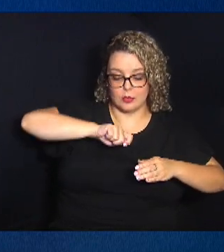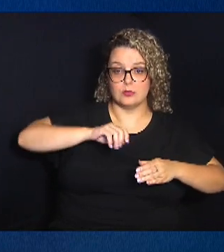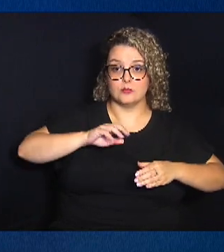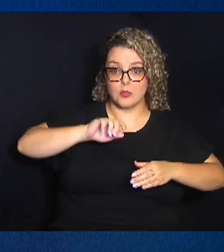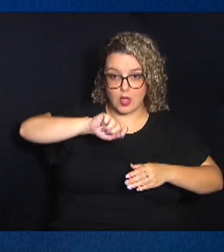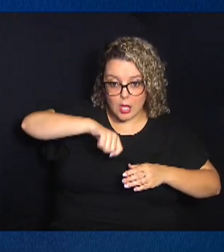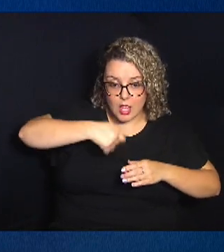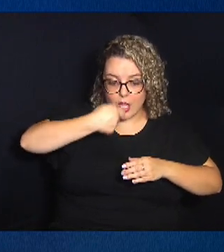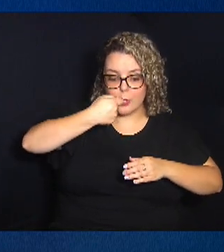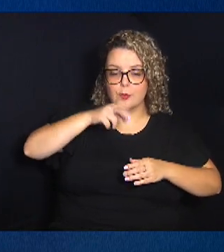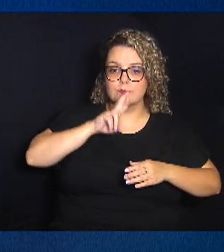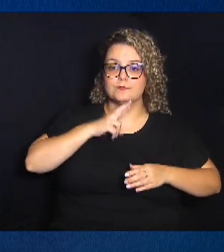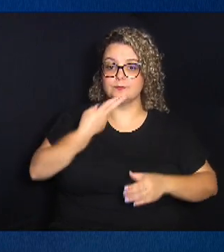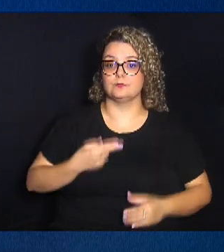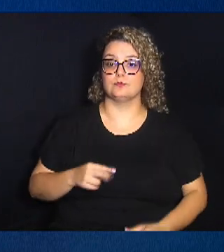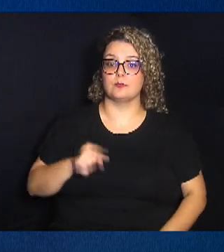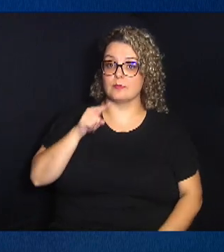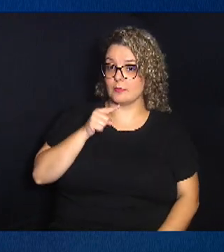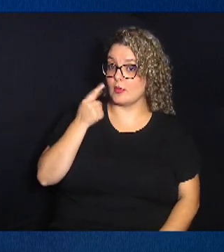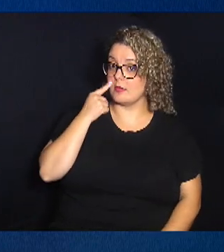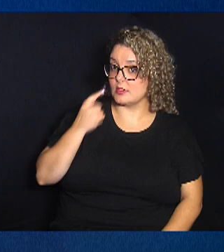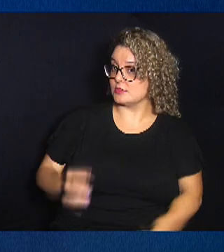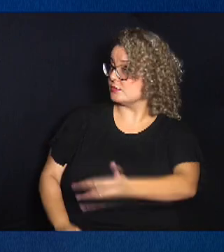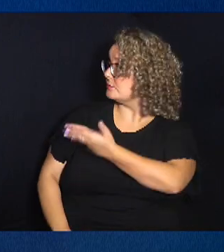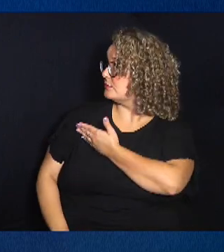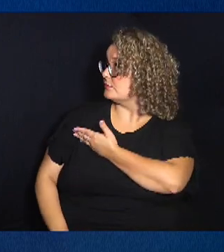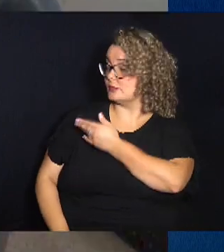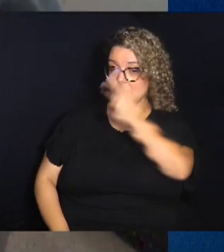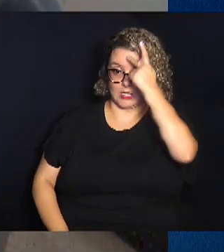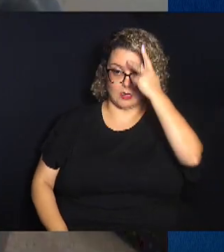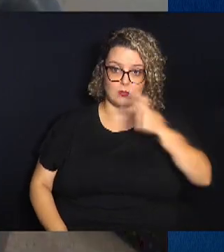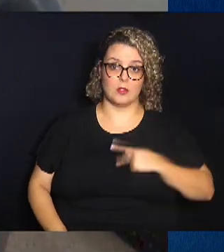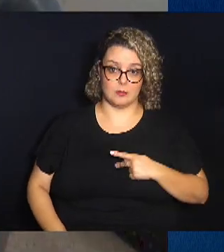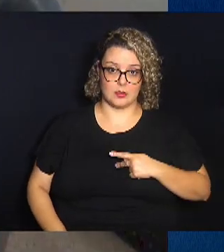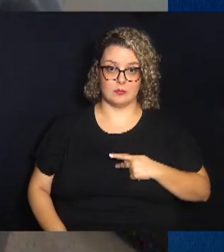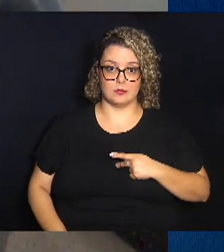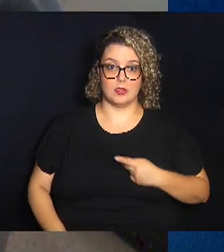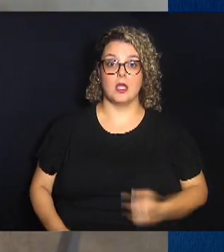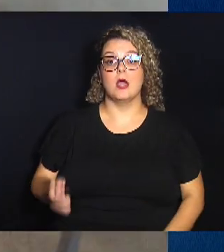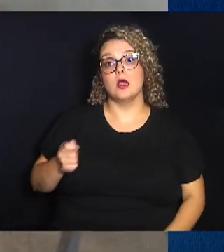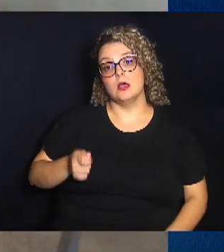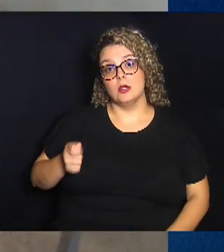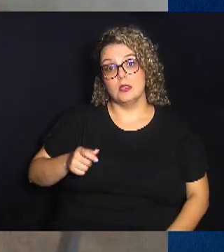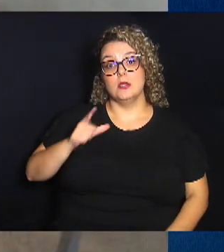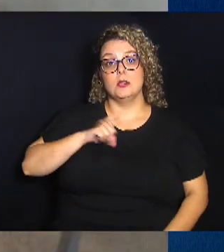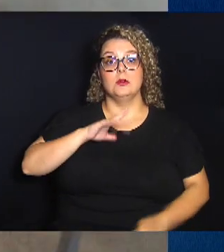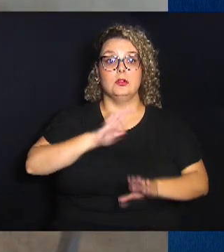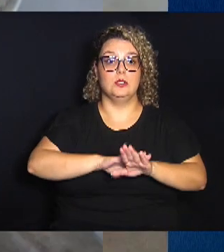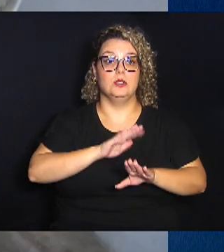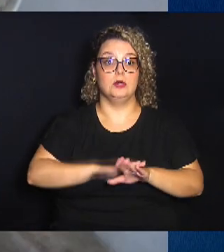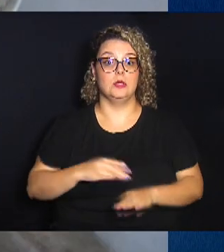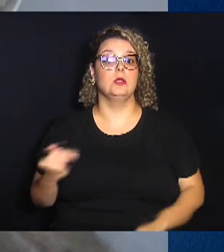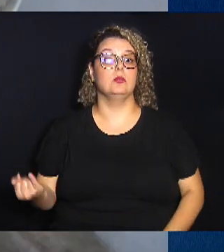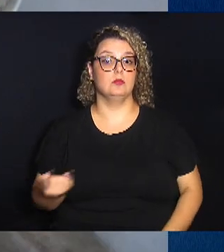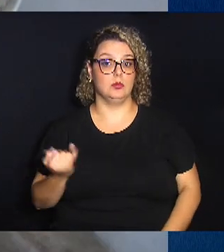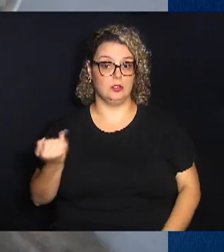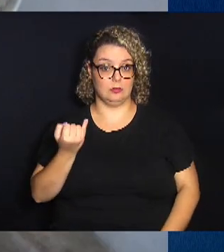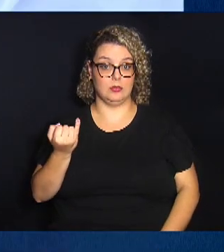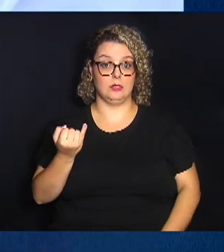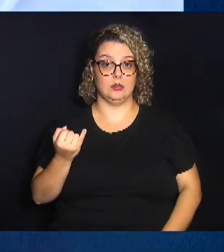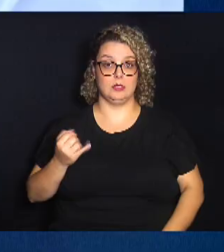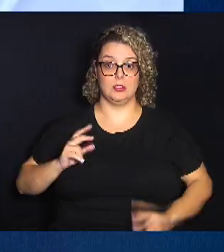indicativo de reciclável na própria tampa do produto. A associação tem uma função relevante na